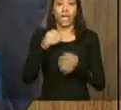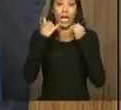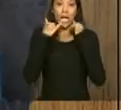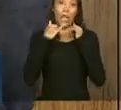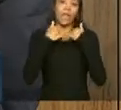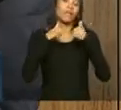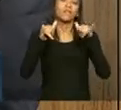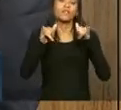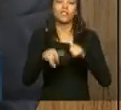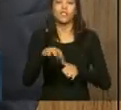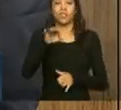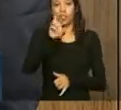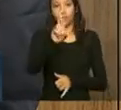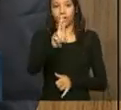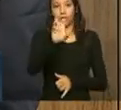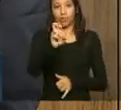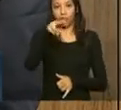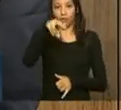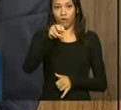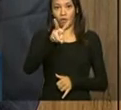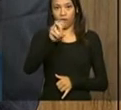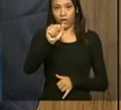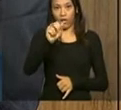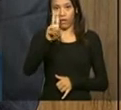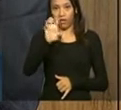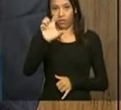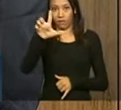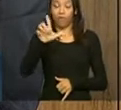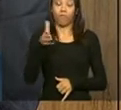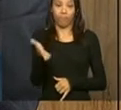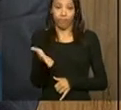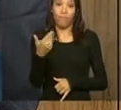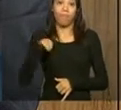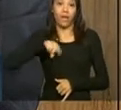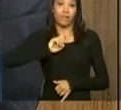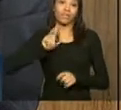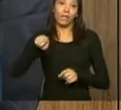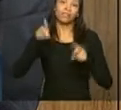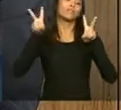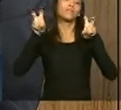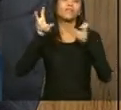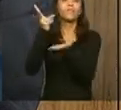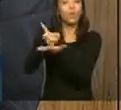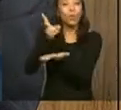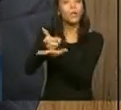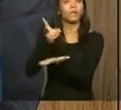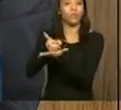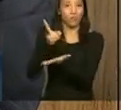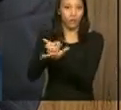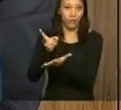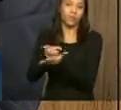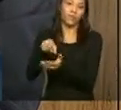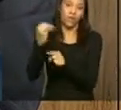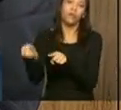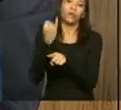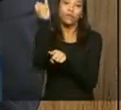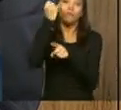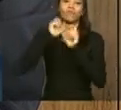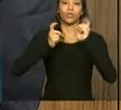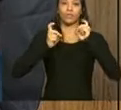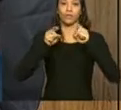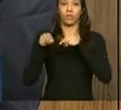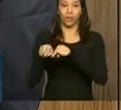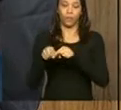ocasião, nenhum compromisso específico sobre isso, mas a gente tem insistido para que o tema da energia renovável continue sendo um tema importante da discussão.